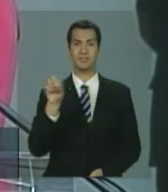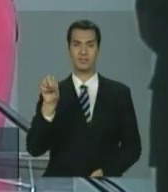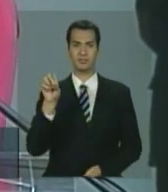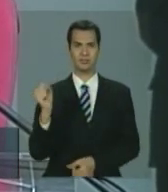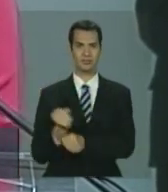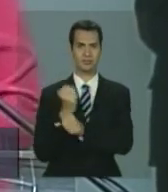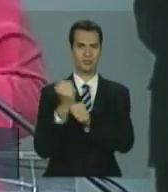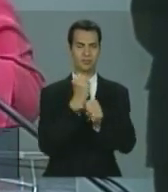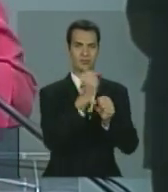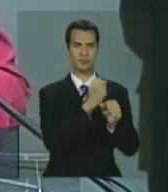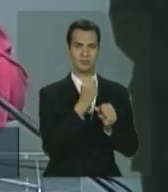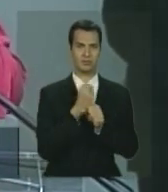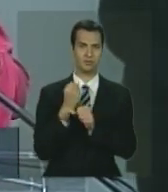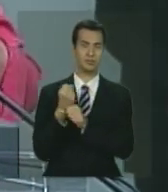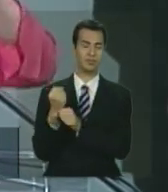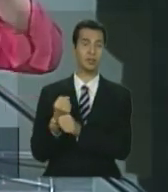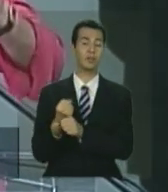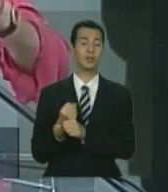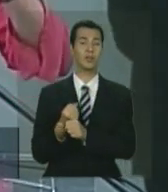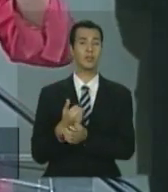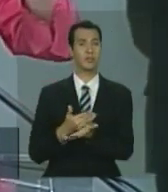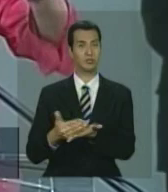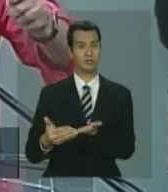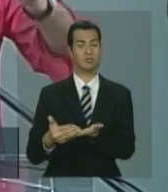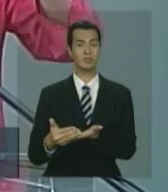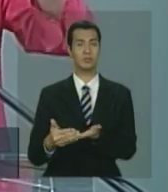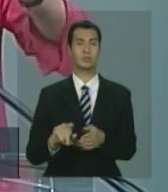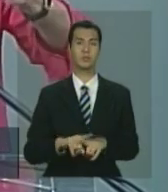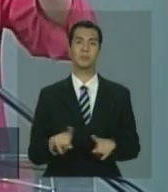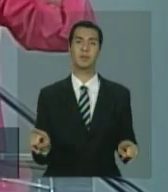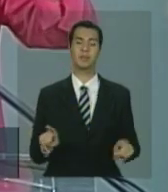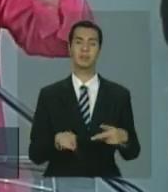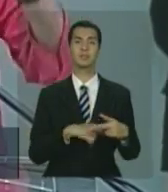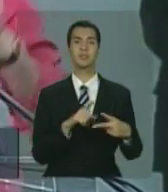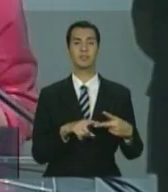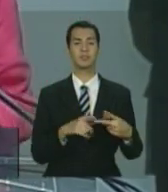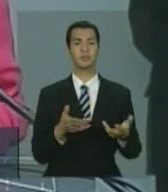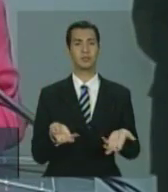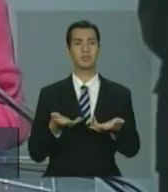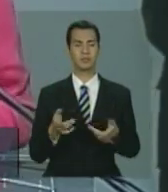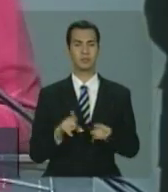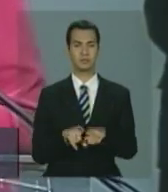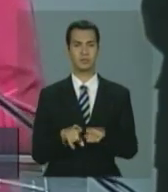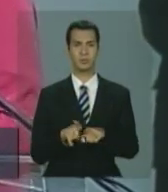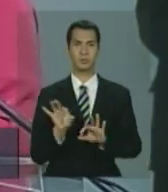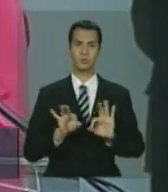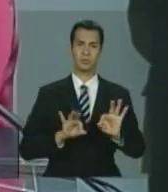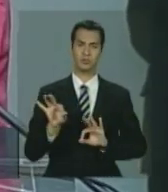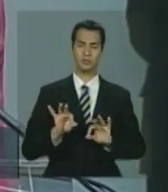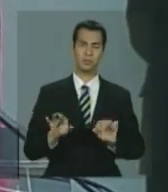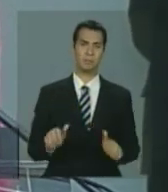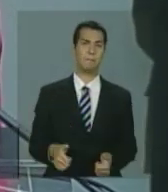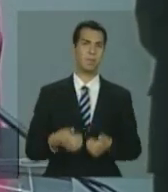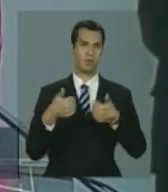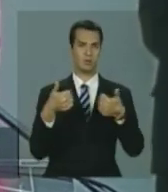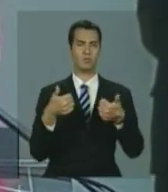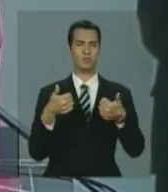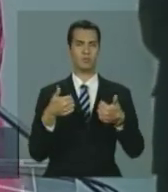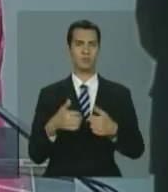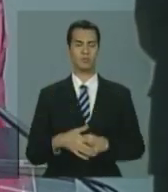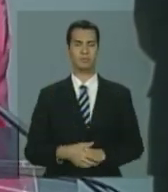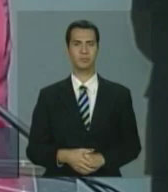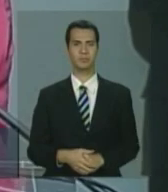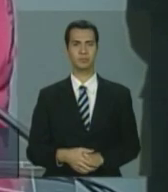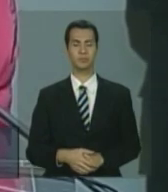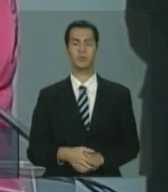E, ao mesmo tempo, eu saio querendo sempre melhorar um pouco mais o projeto. E aí isso a gente faz